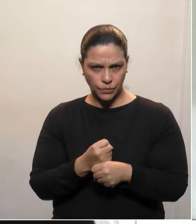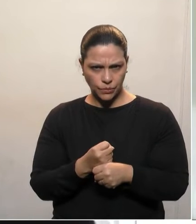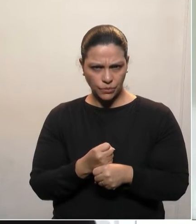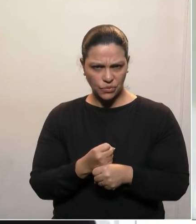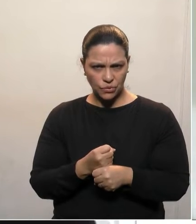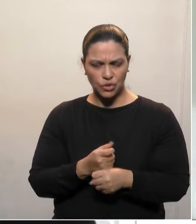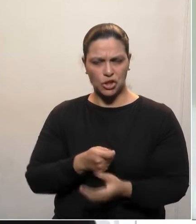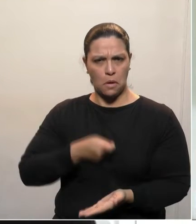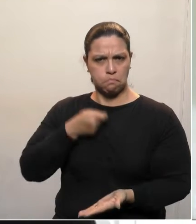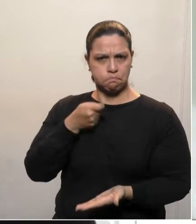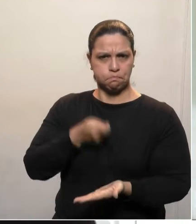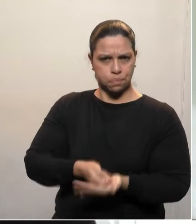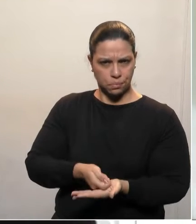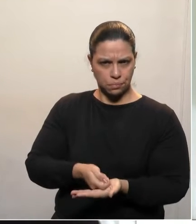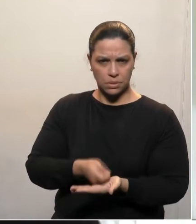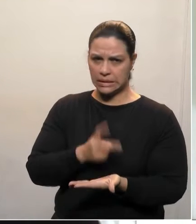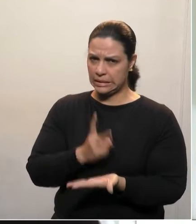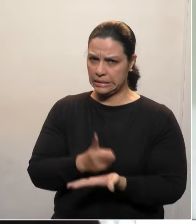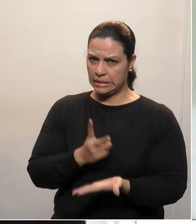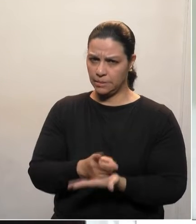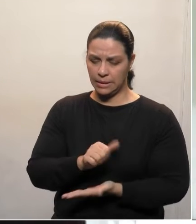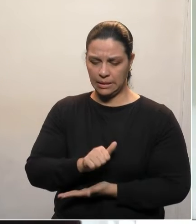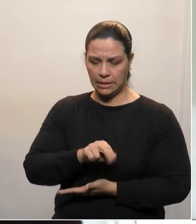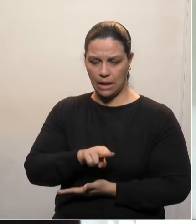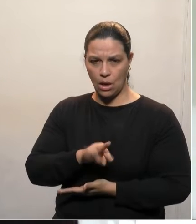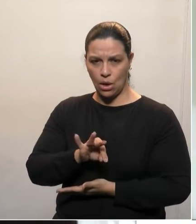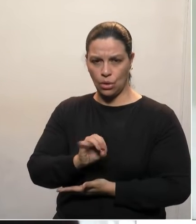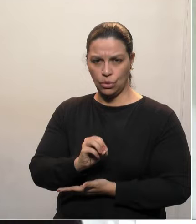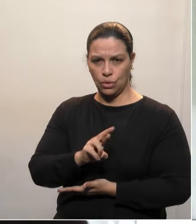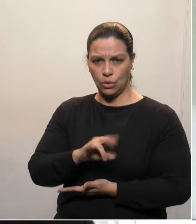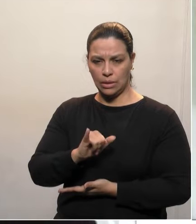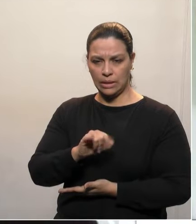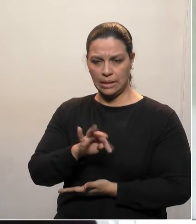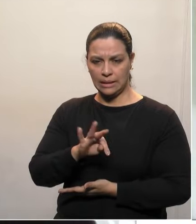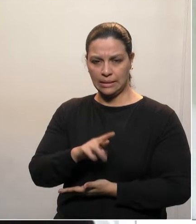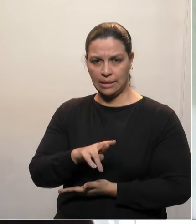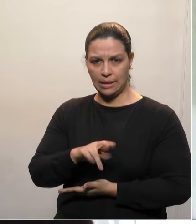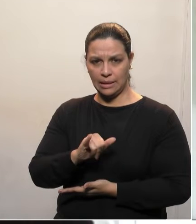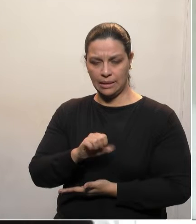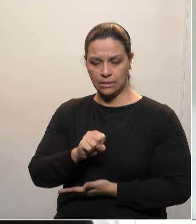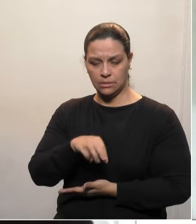autoritarismo têm colocado o Brasil no atraso.